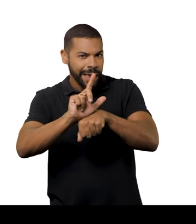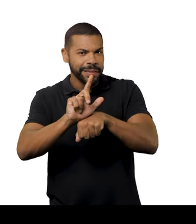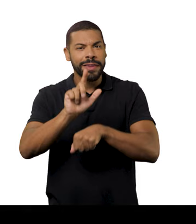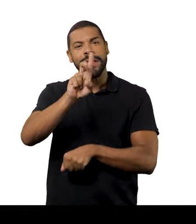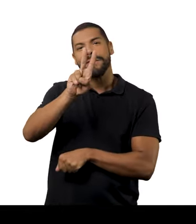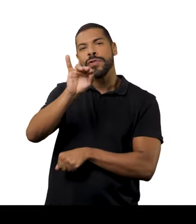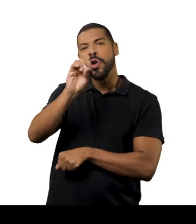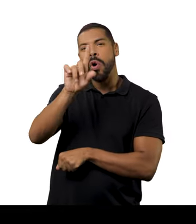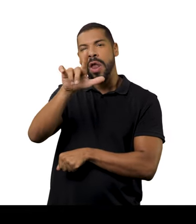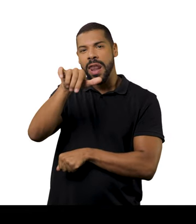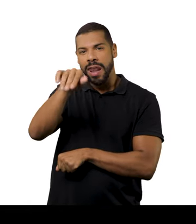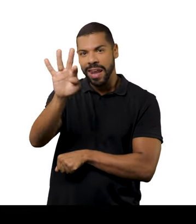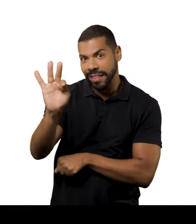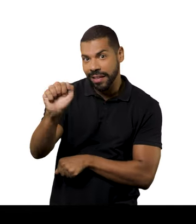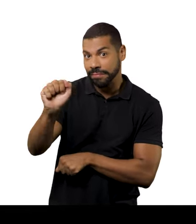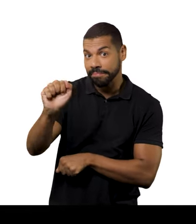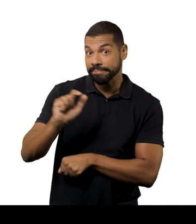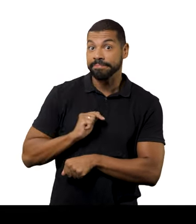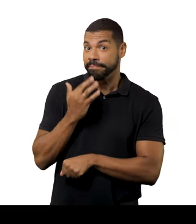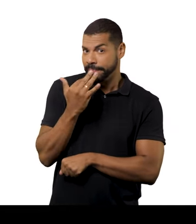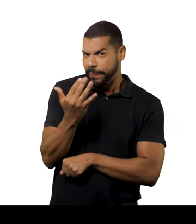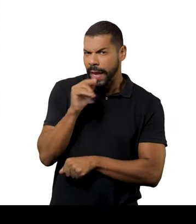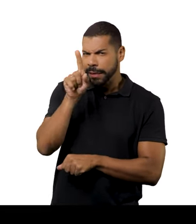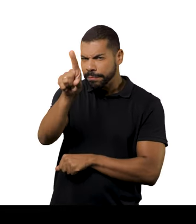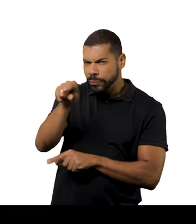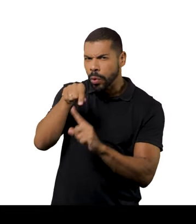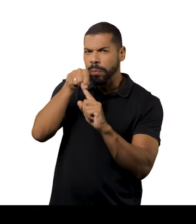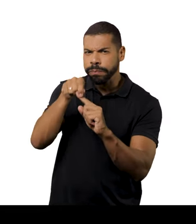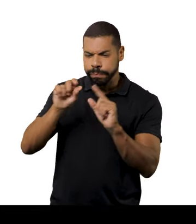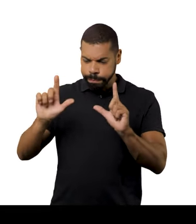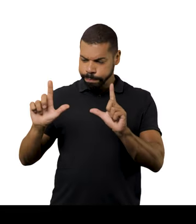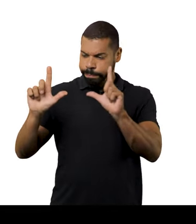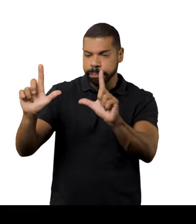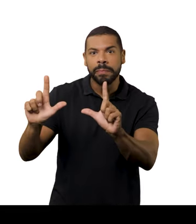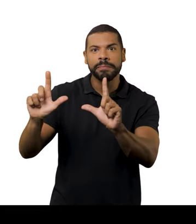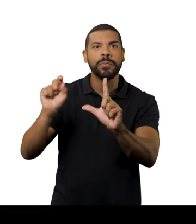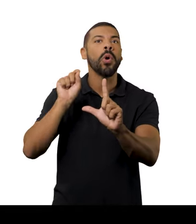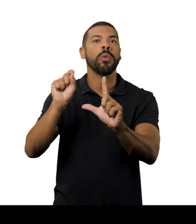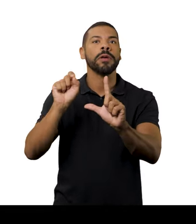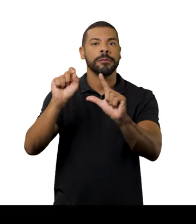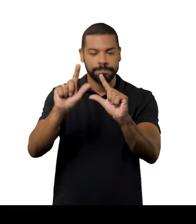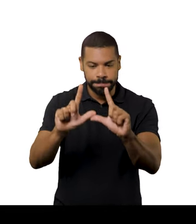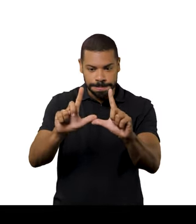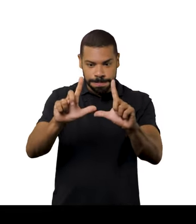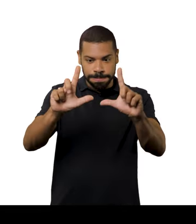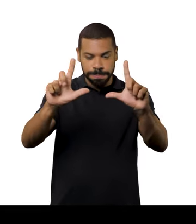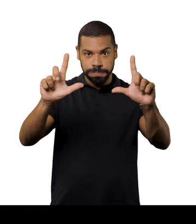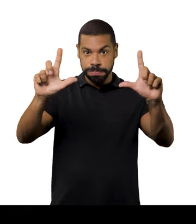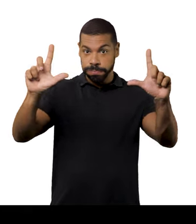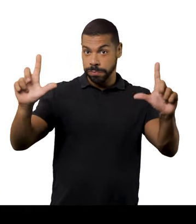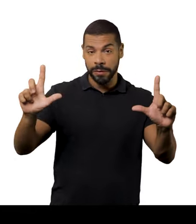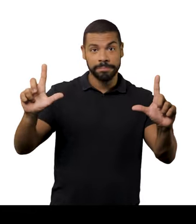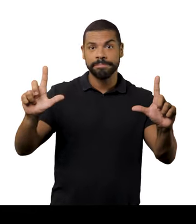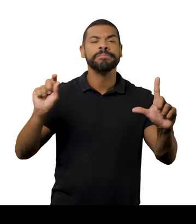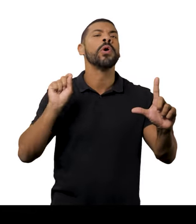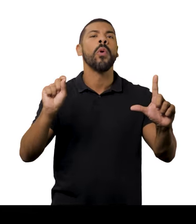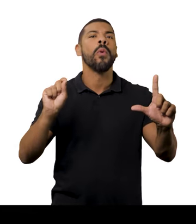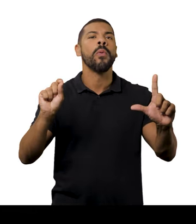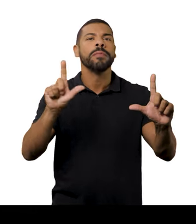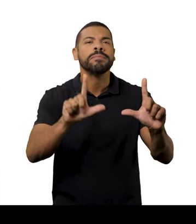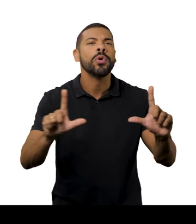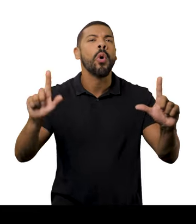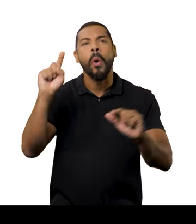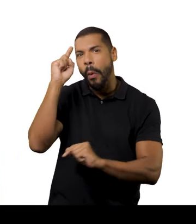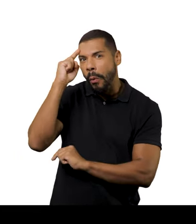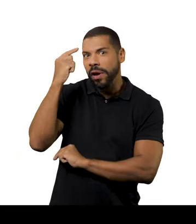violeta. Nós escolhemos um detalhe. Esse detalhe foi ampliado a